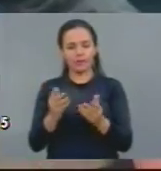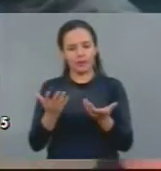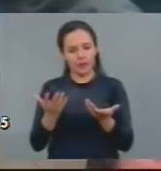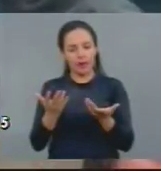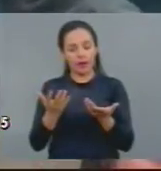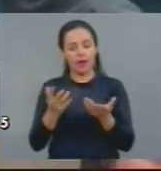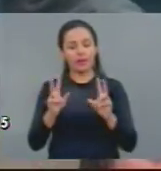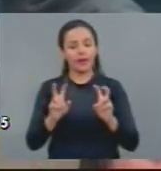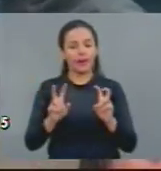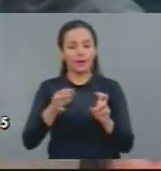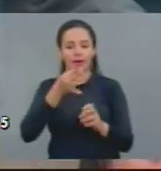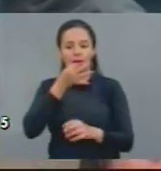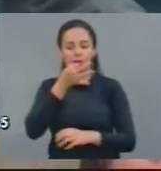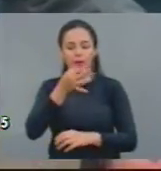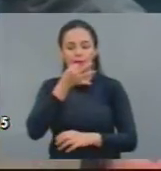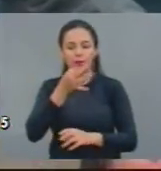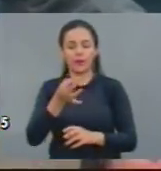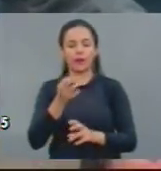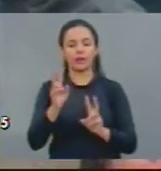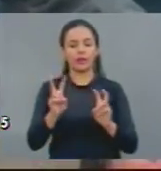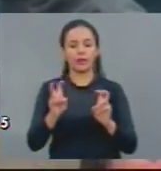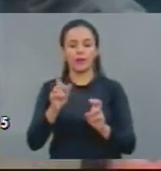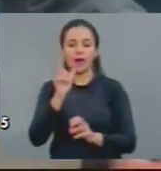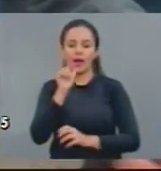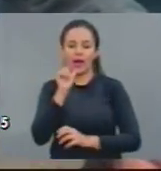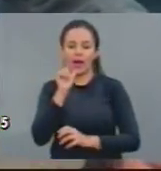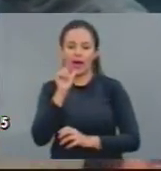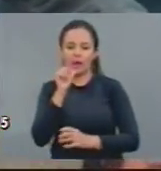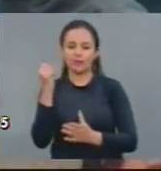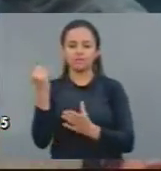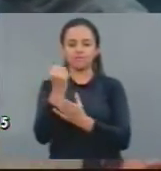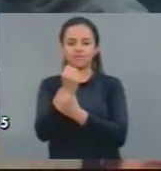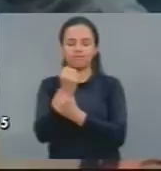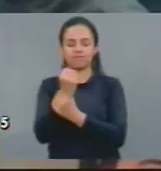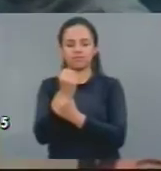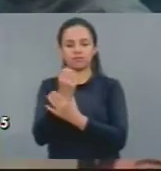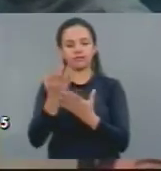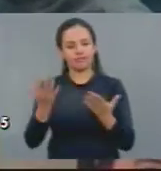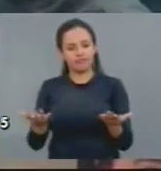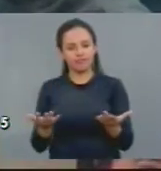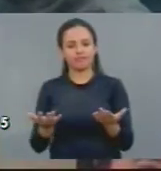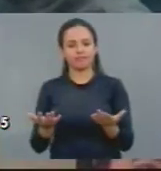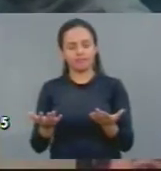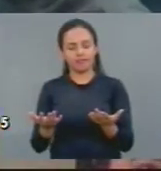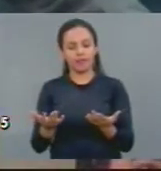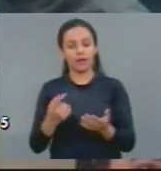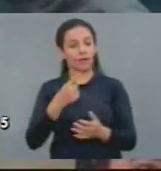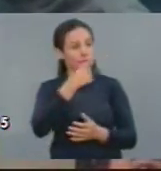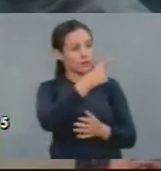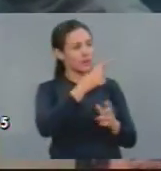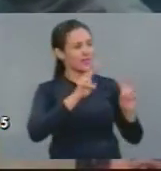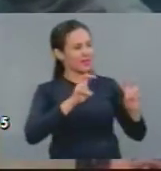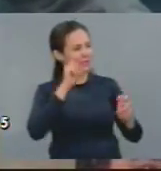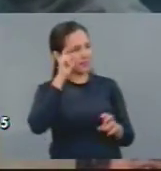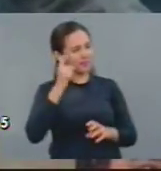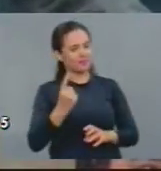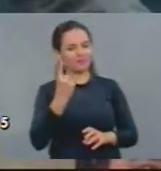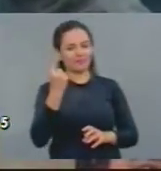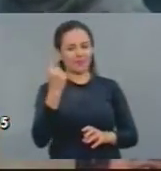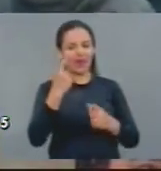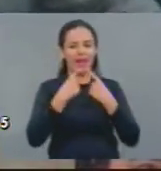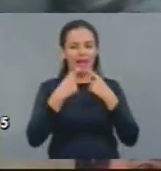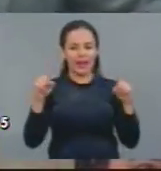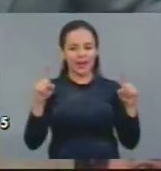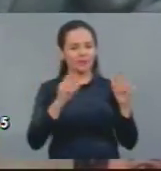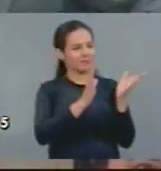atravessando. E V. Exª também denuncia, eu quero parabenizá-lo pelo pronunciamento, pela lucidez do que V. Exª coloca nesta